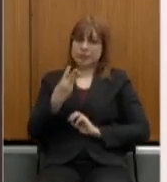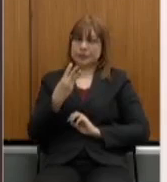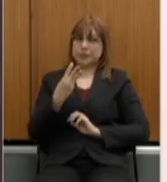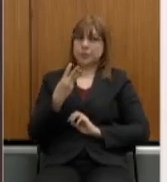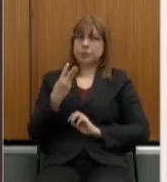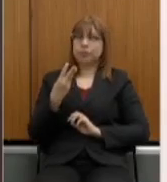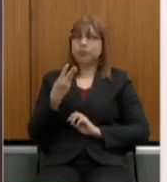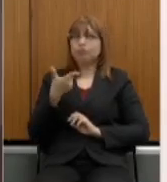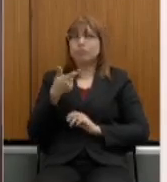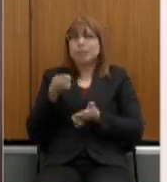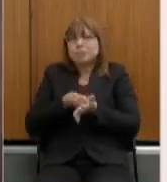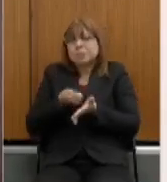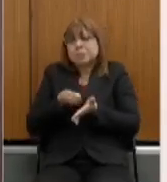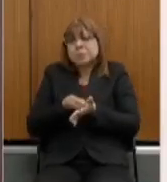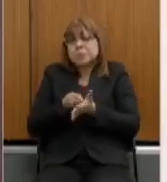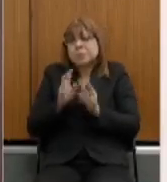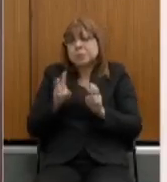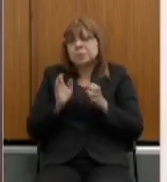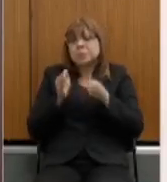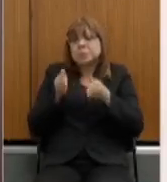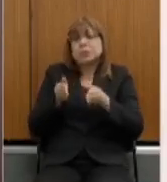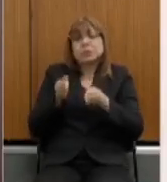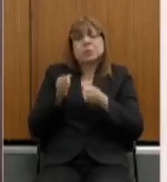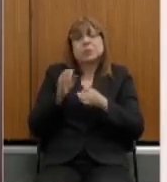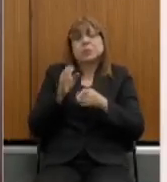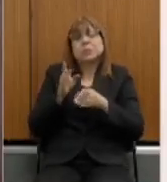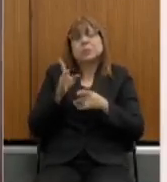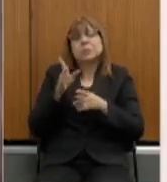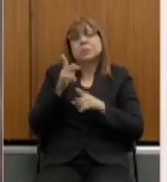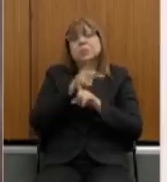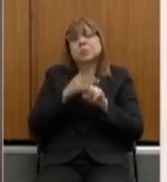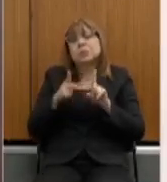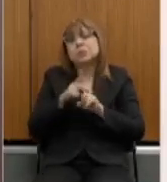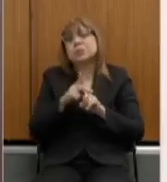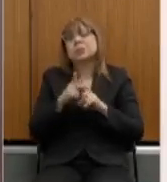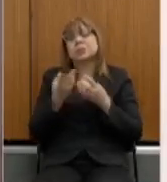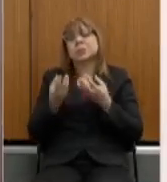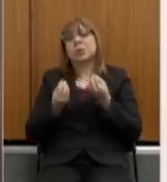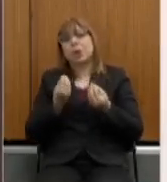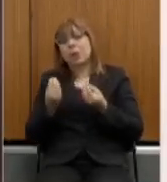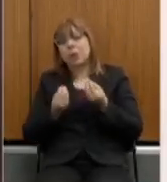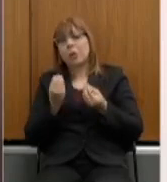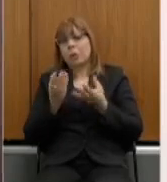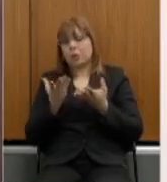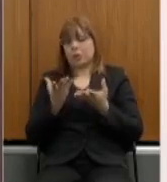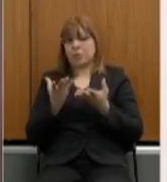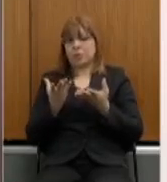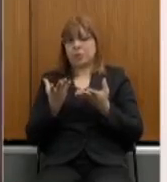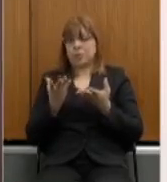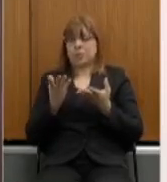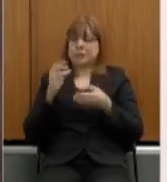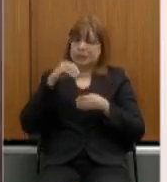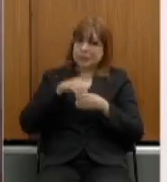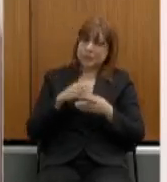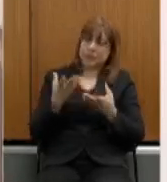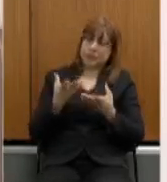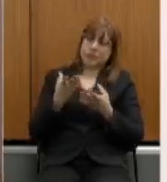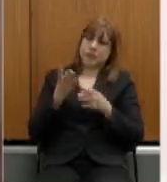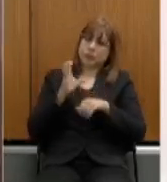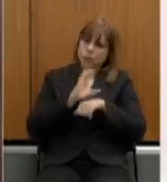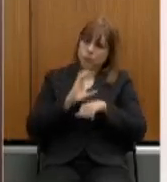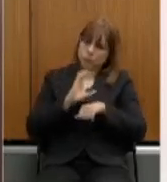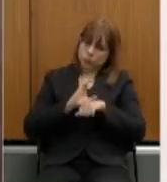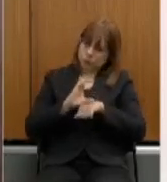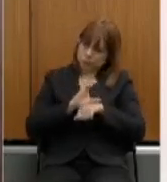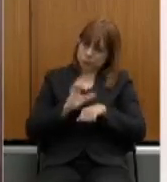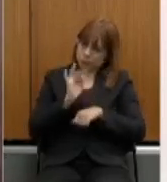ao sistema previdenciário ser trabalhado na Constituição Federal. Os únicos termos que